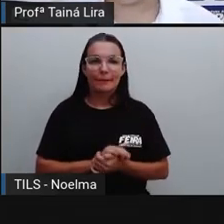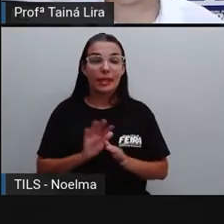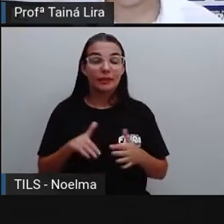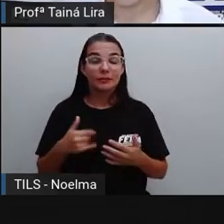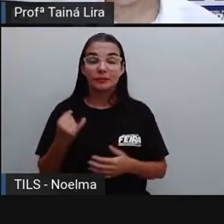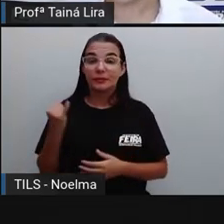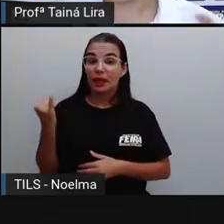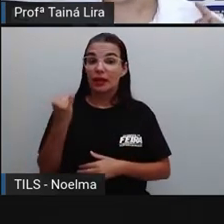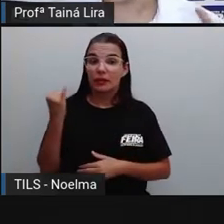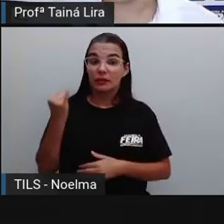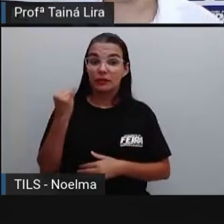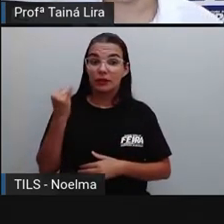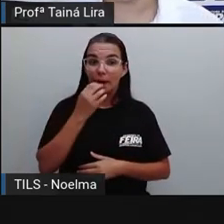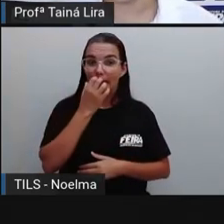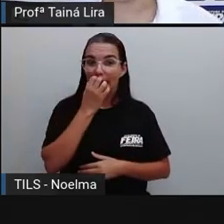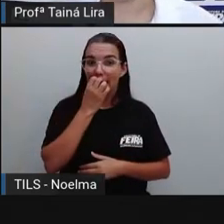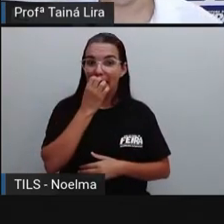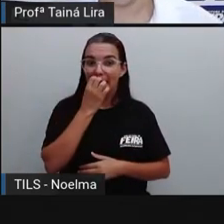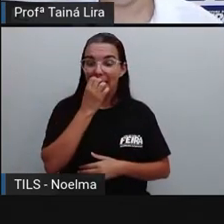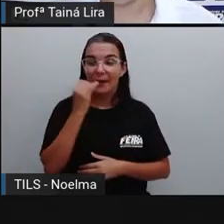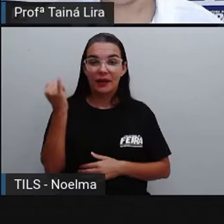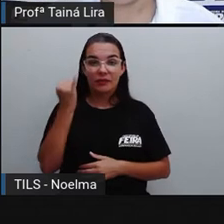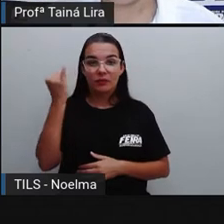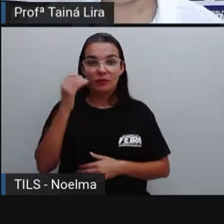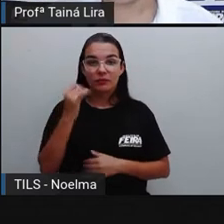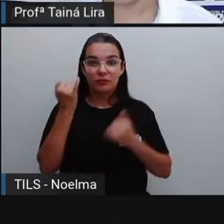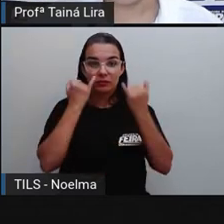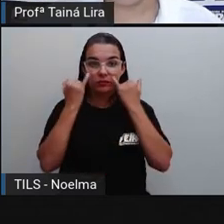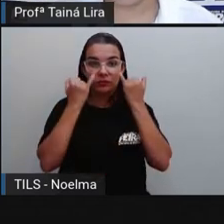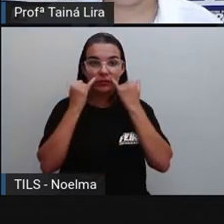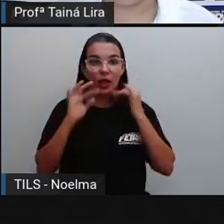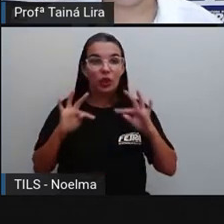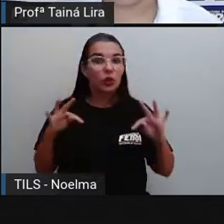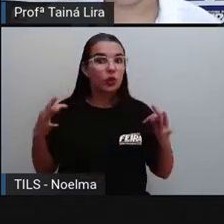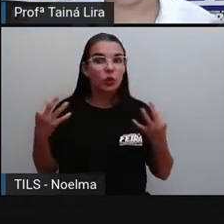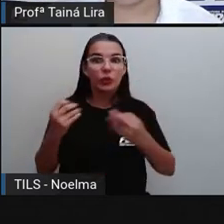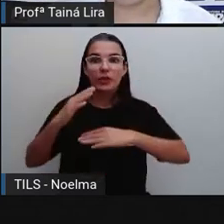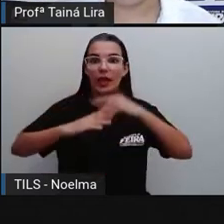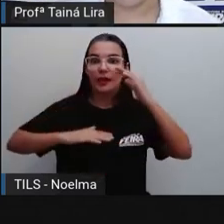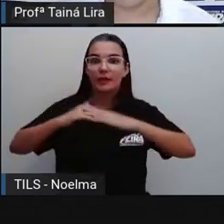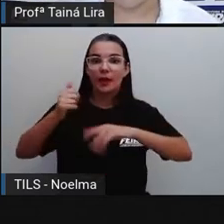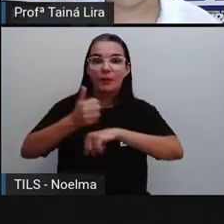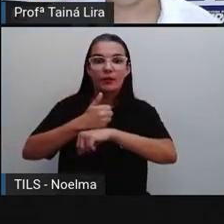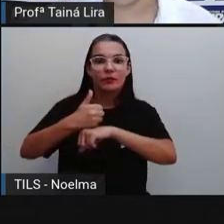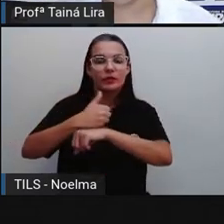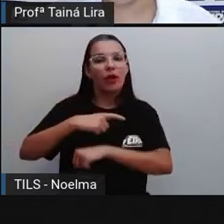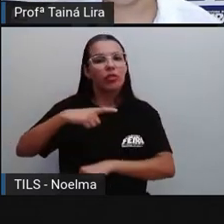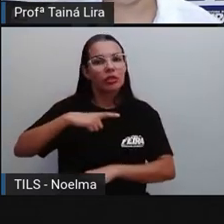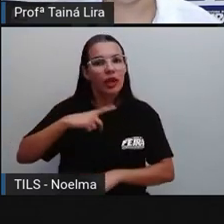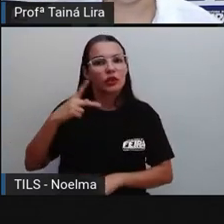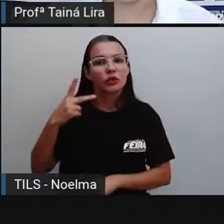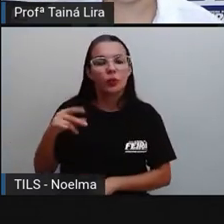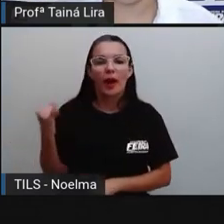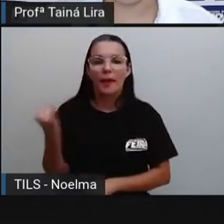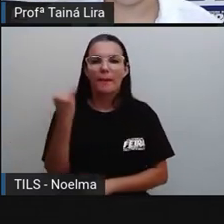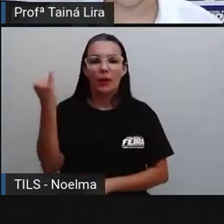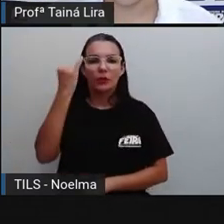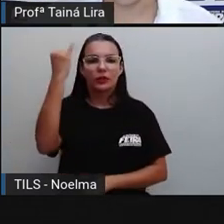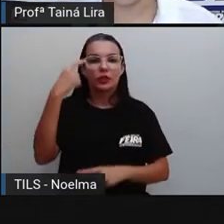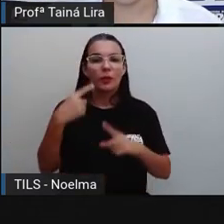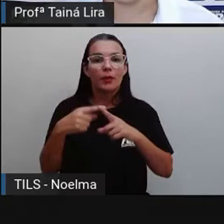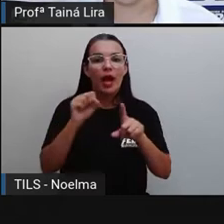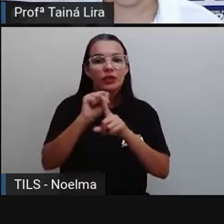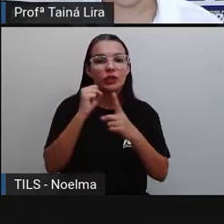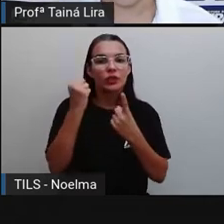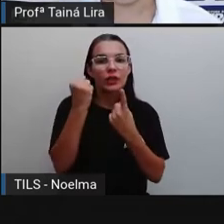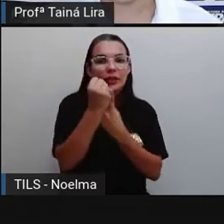olha lá. Agora, uma informação importante. Todas as profissões têm a sua importância para que a sociedade funcione.